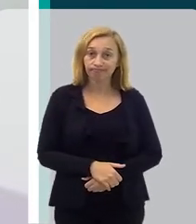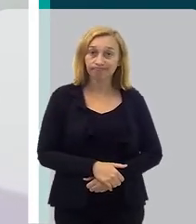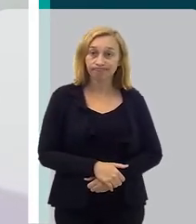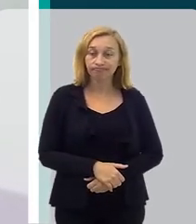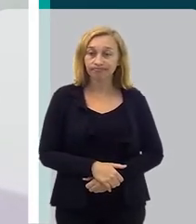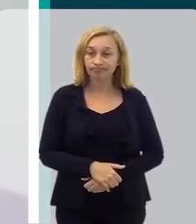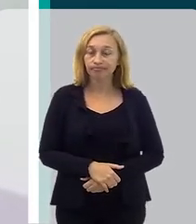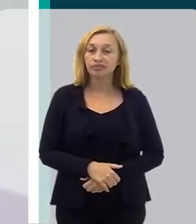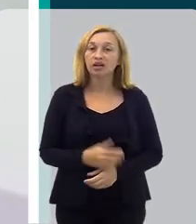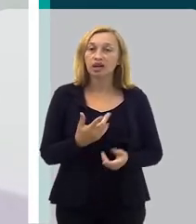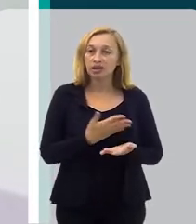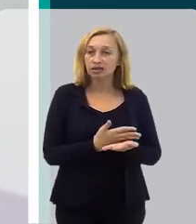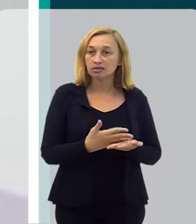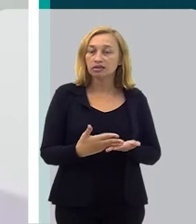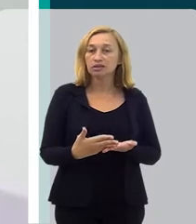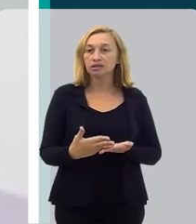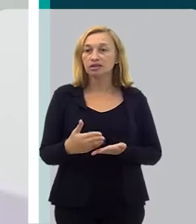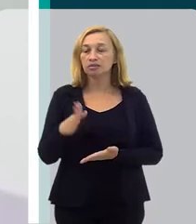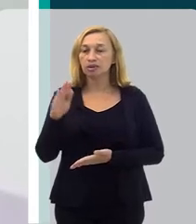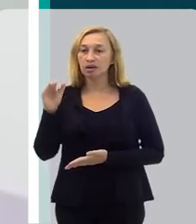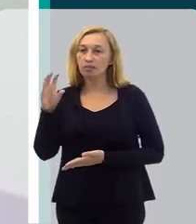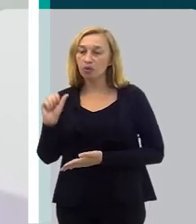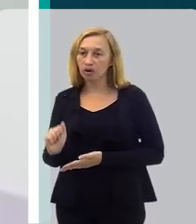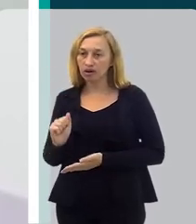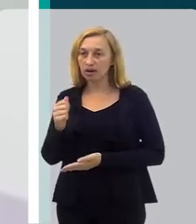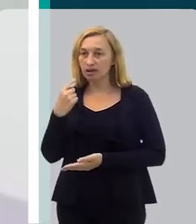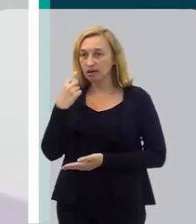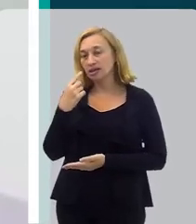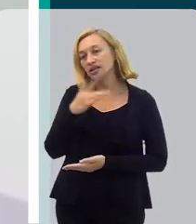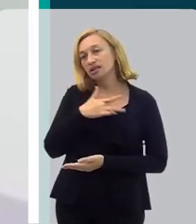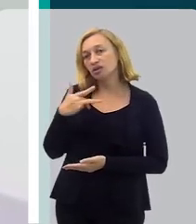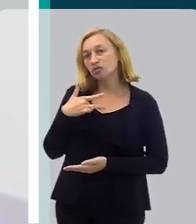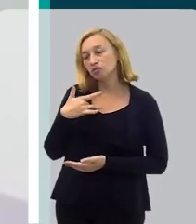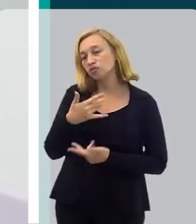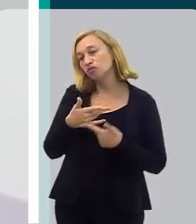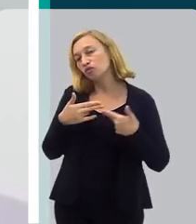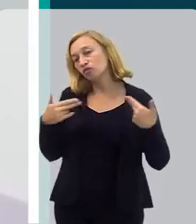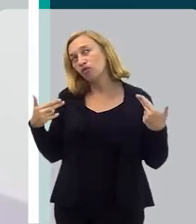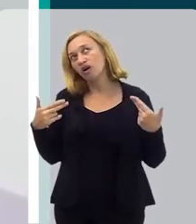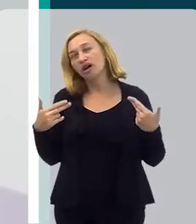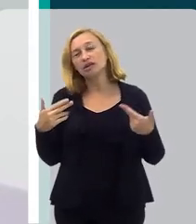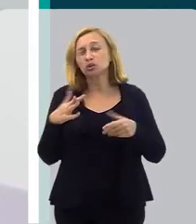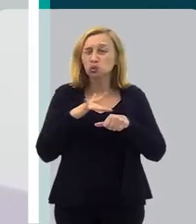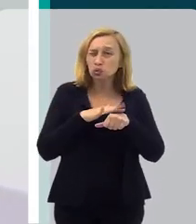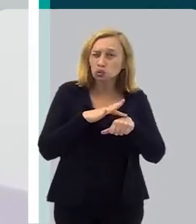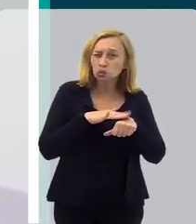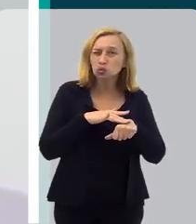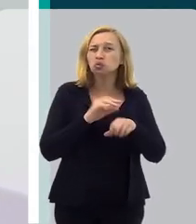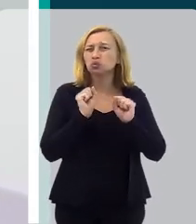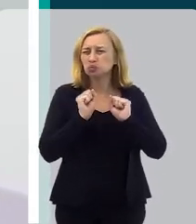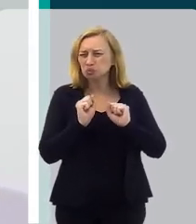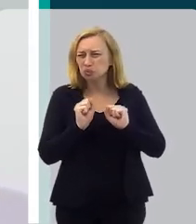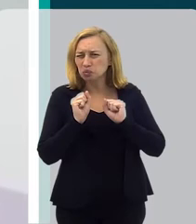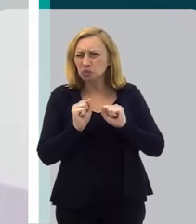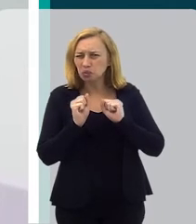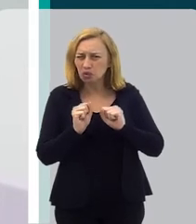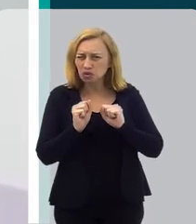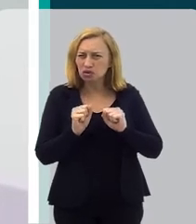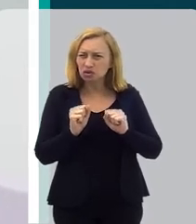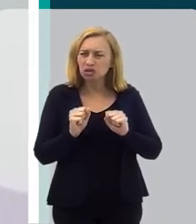A saúde começando pela boca, aí você tem uma série de doenças que podem